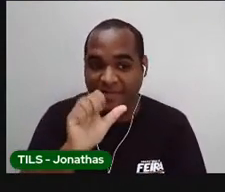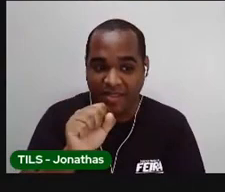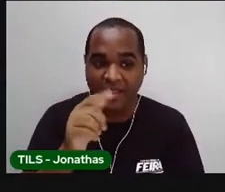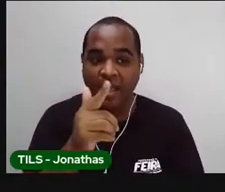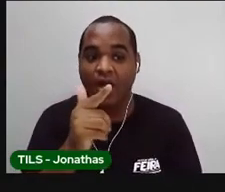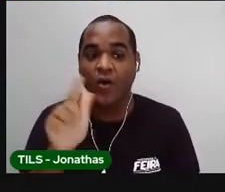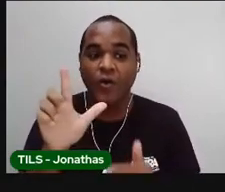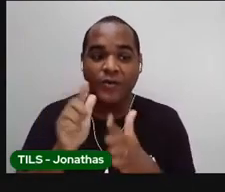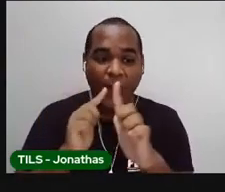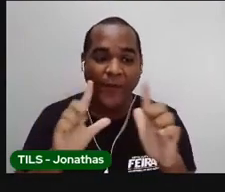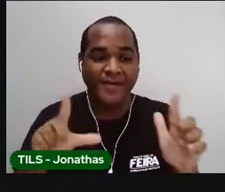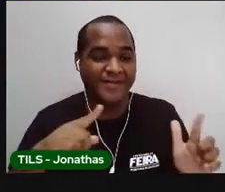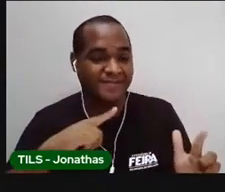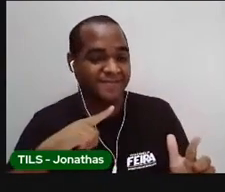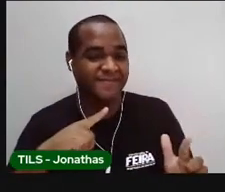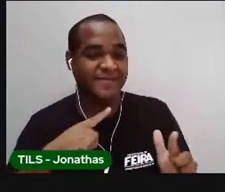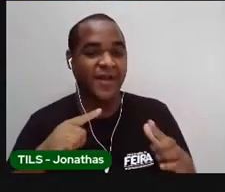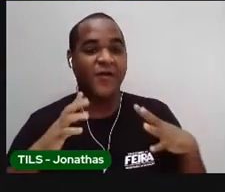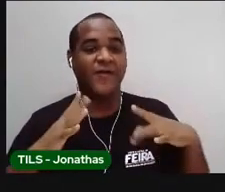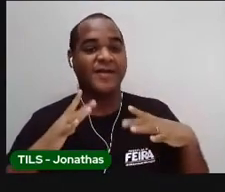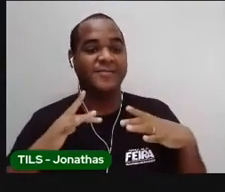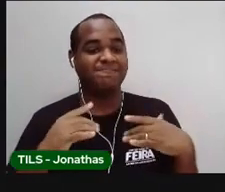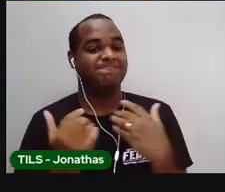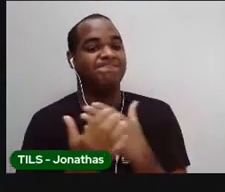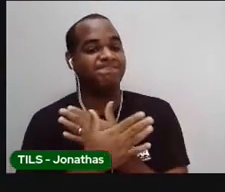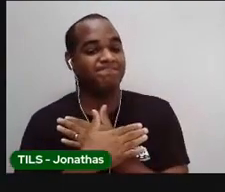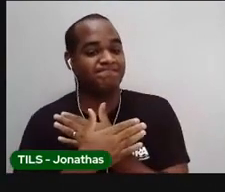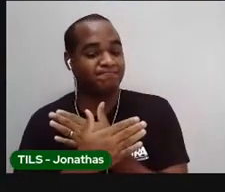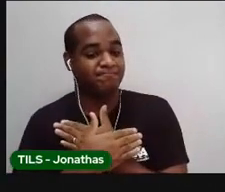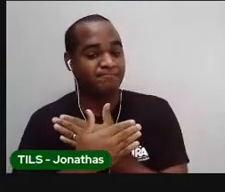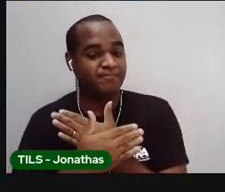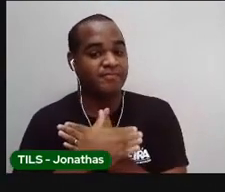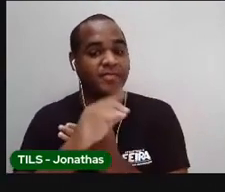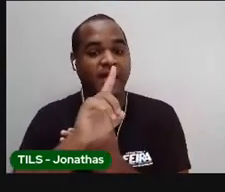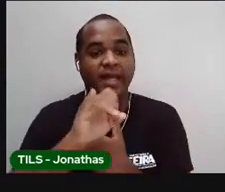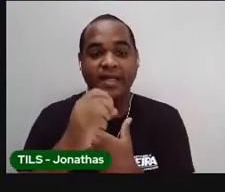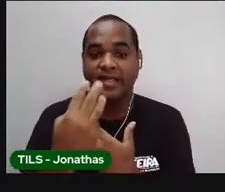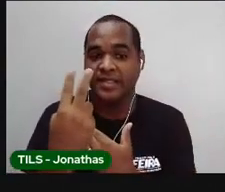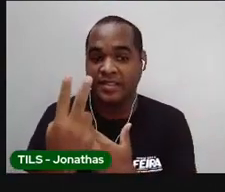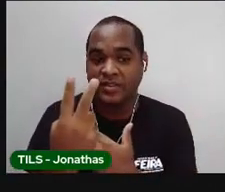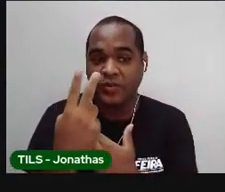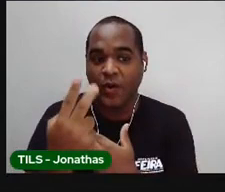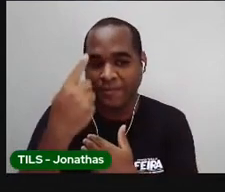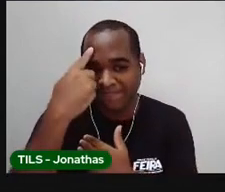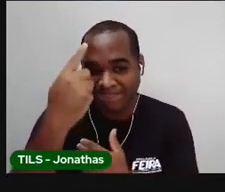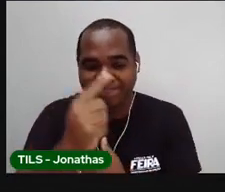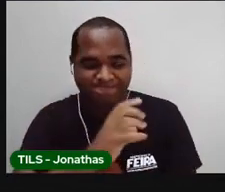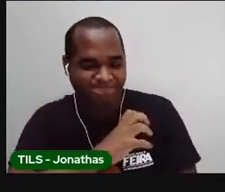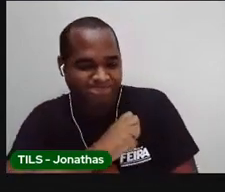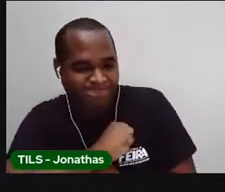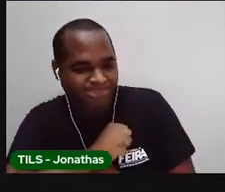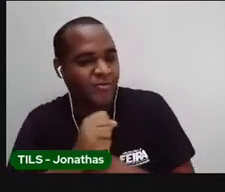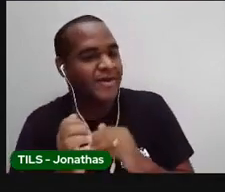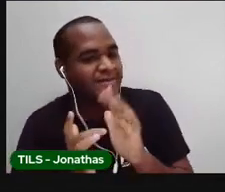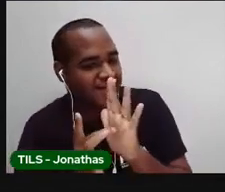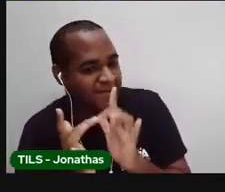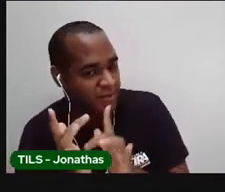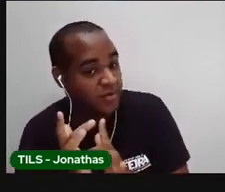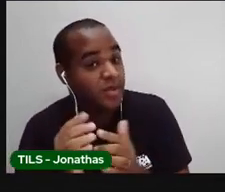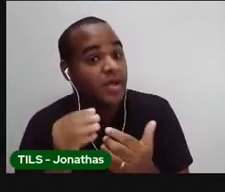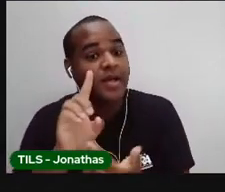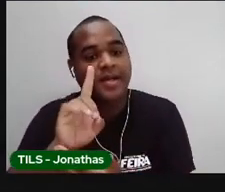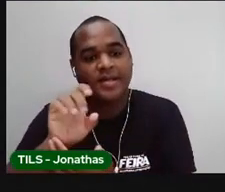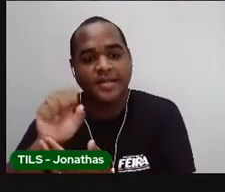nós ainda temos os feriados. No dia 2, foi a paixão de Cristo. No dia